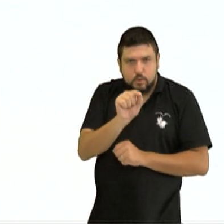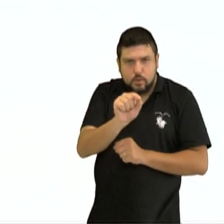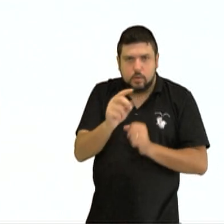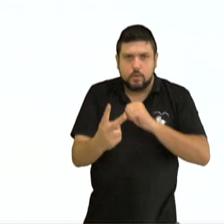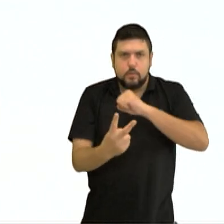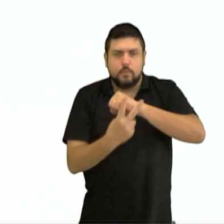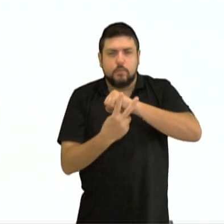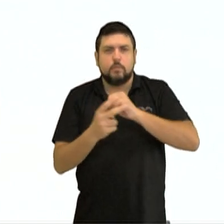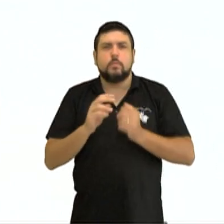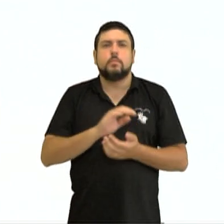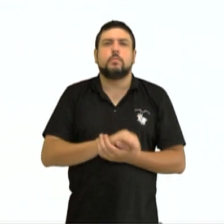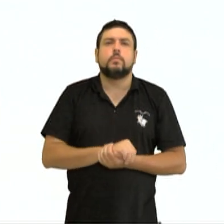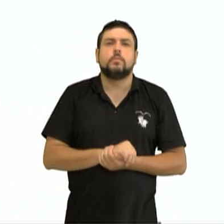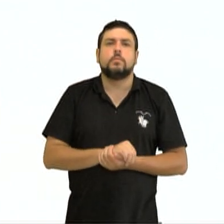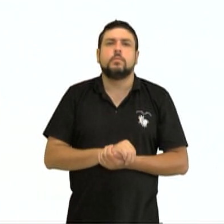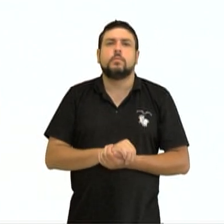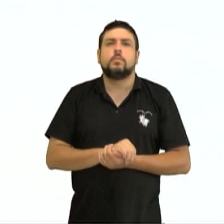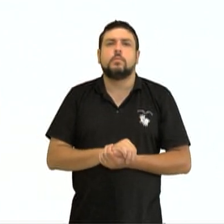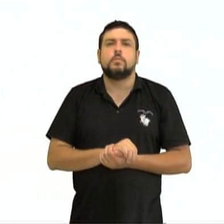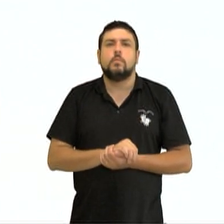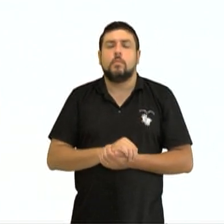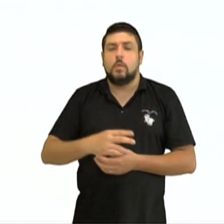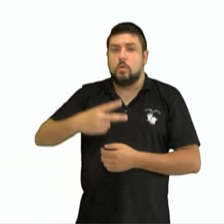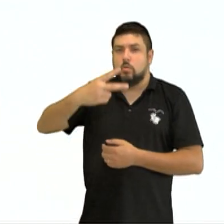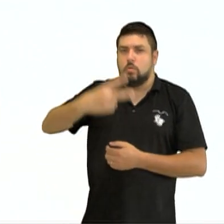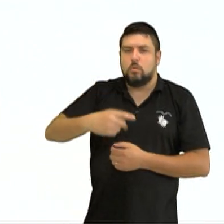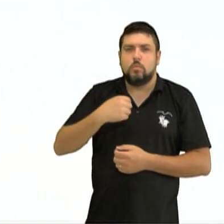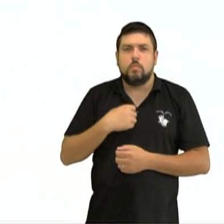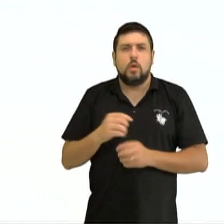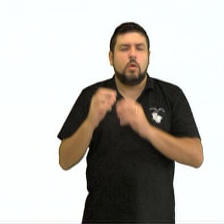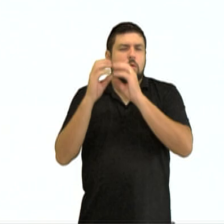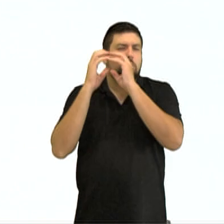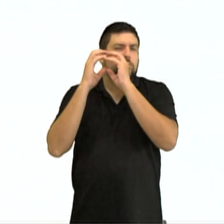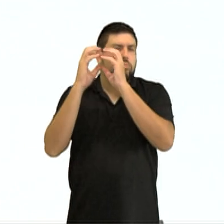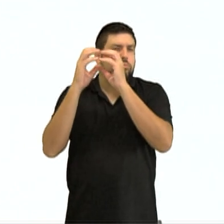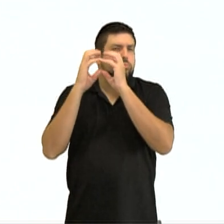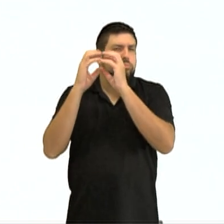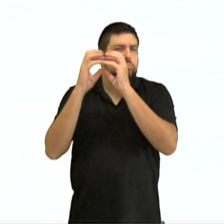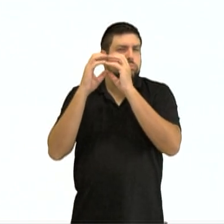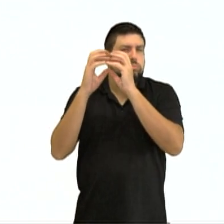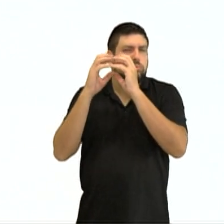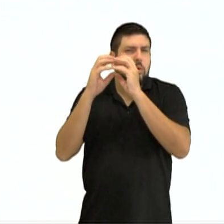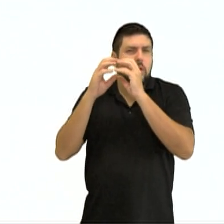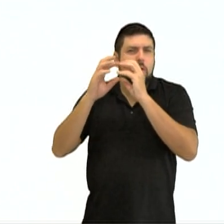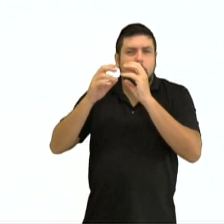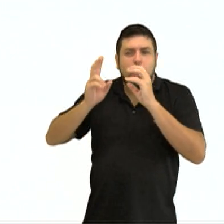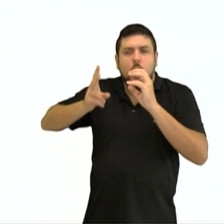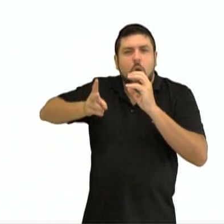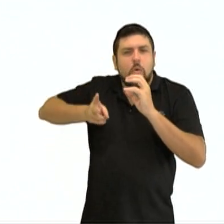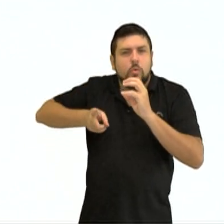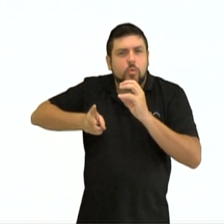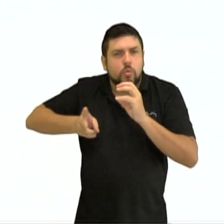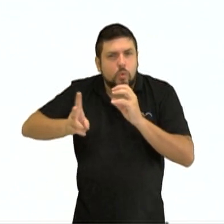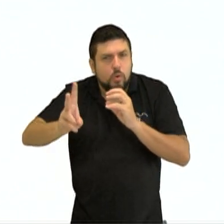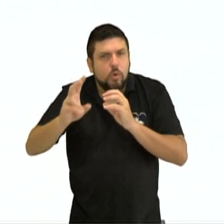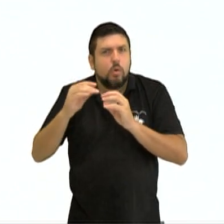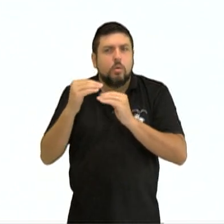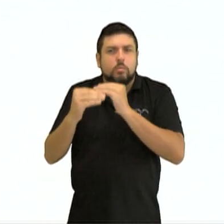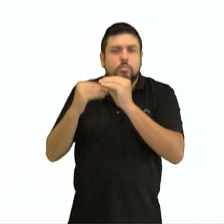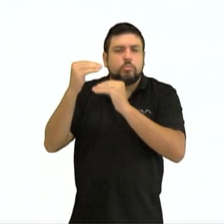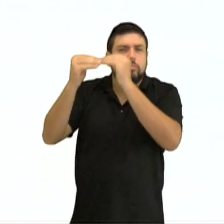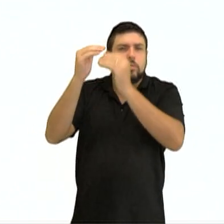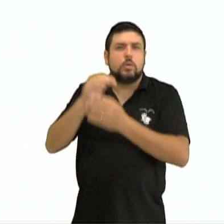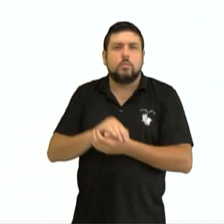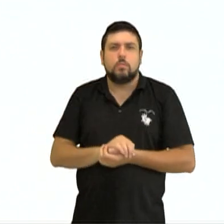Já no segundo exemplo, o cérebro ainda está em desenvolvimento, se eu tirar a palavra está e disser